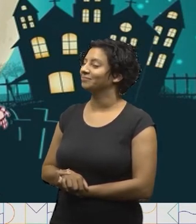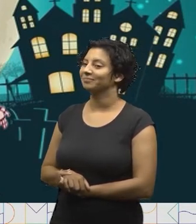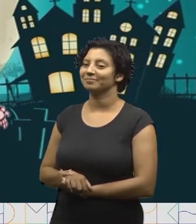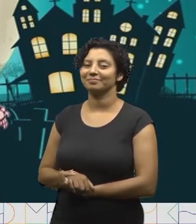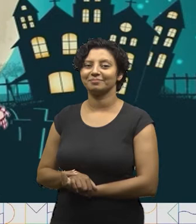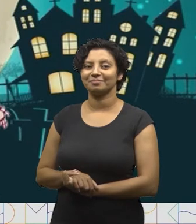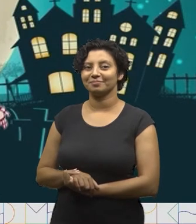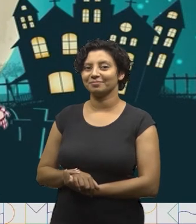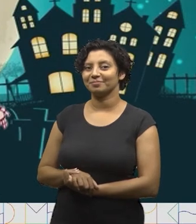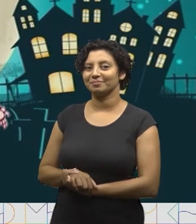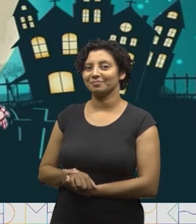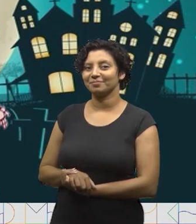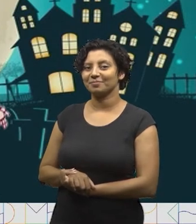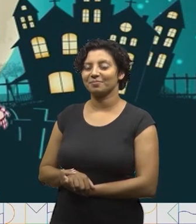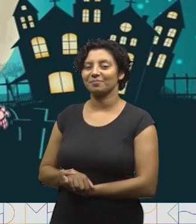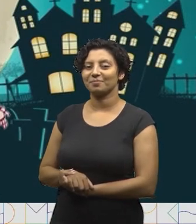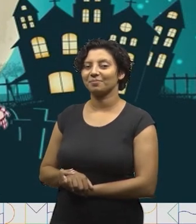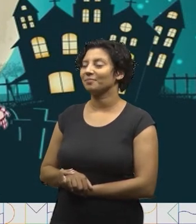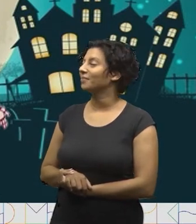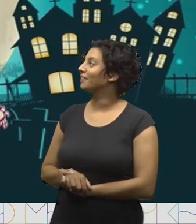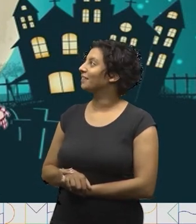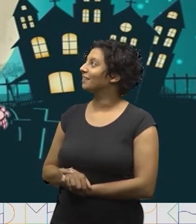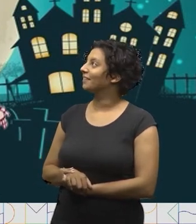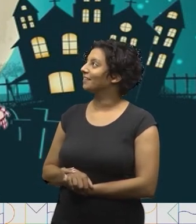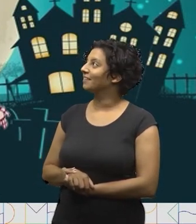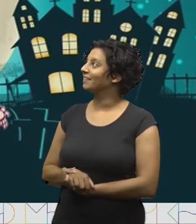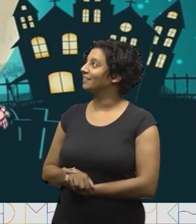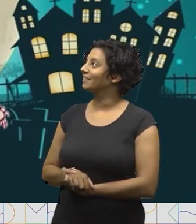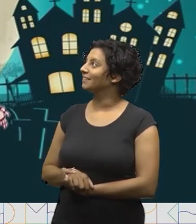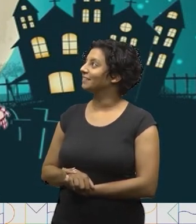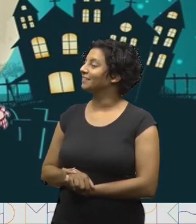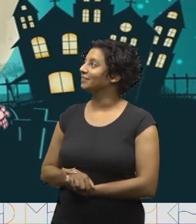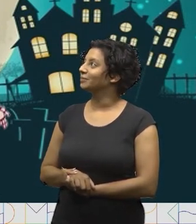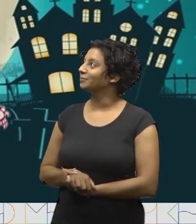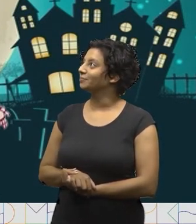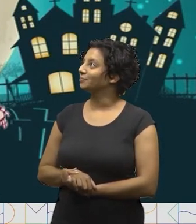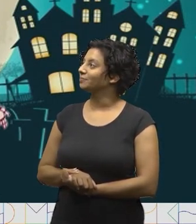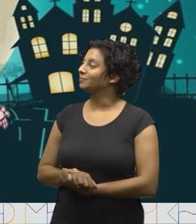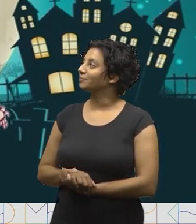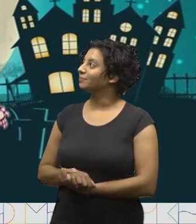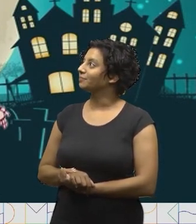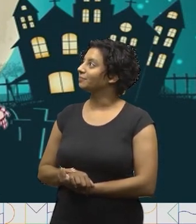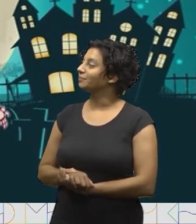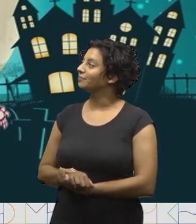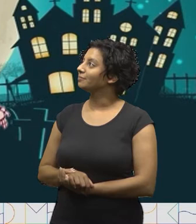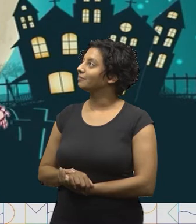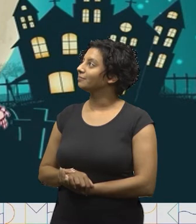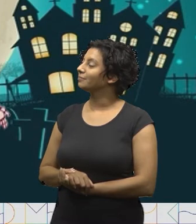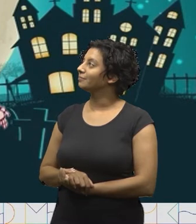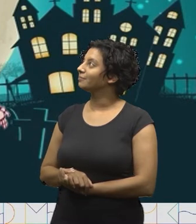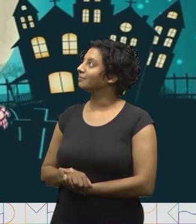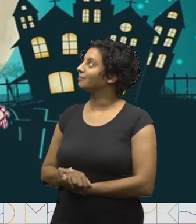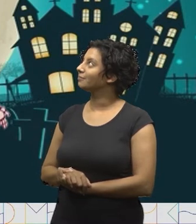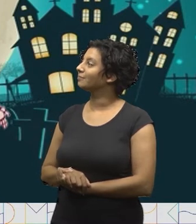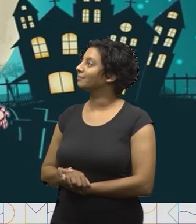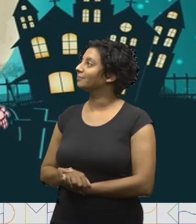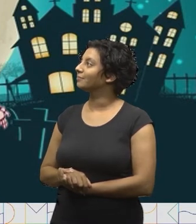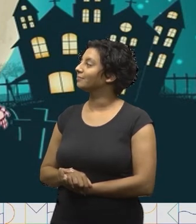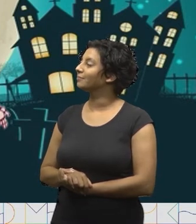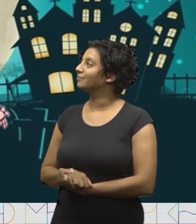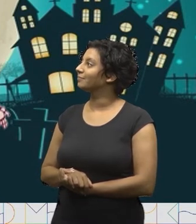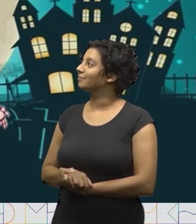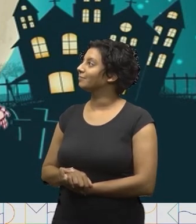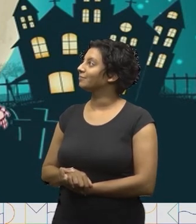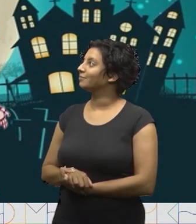outra, outra. Você é uma danada, nada, nada, nada. Mas